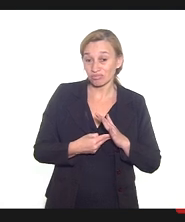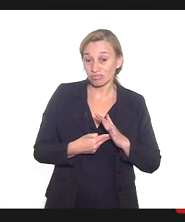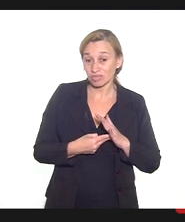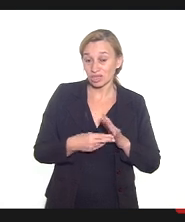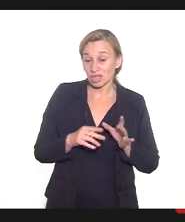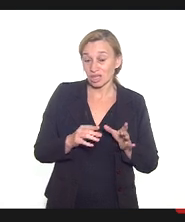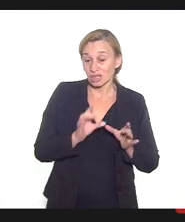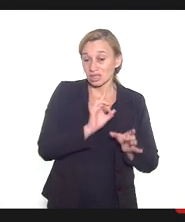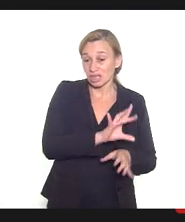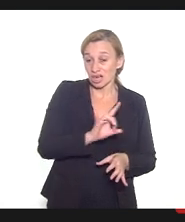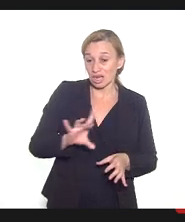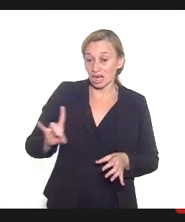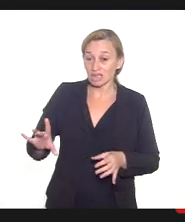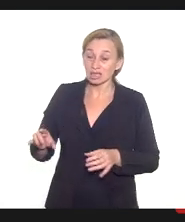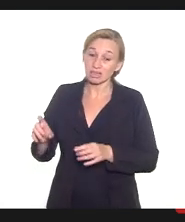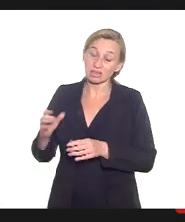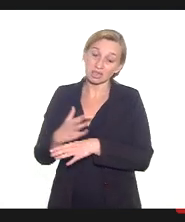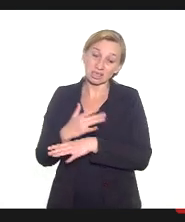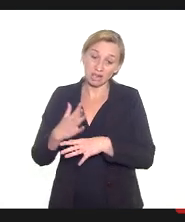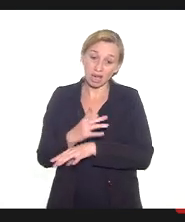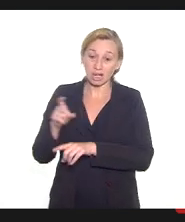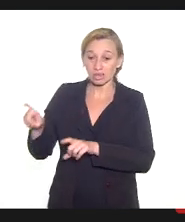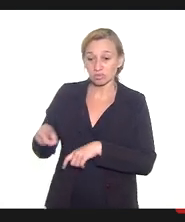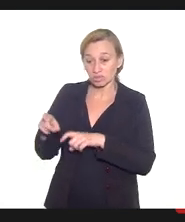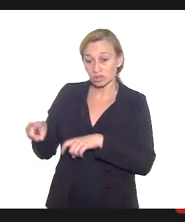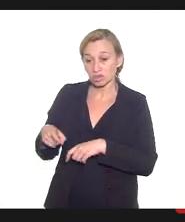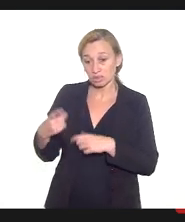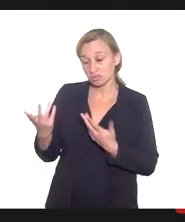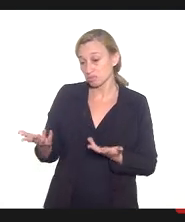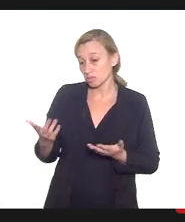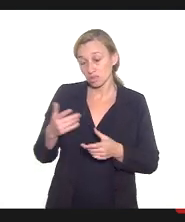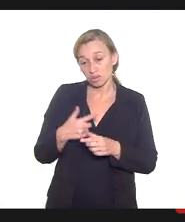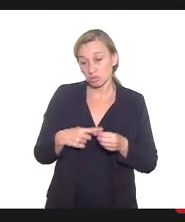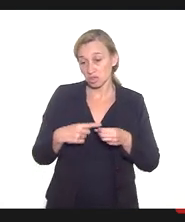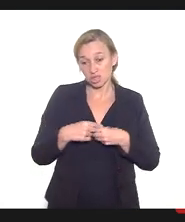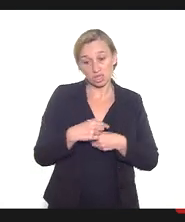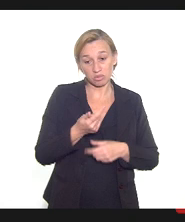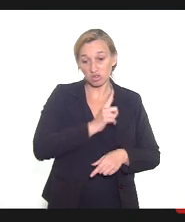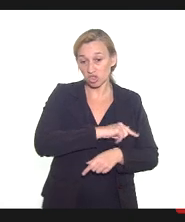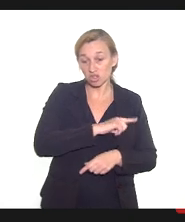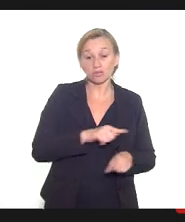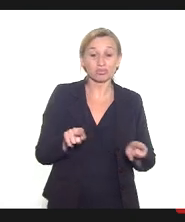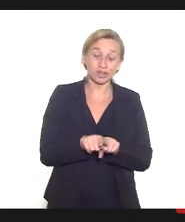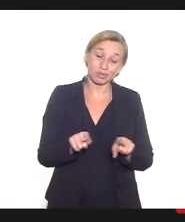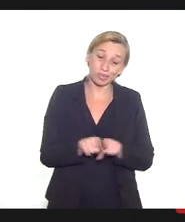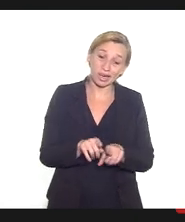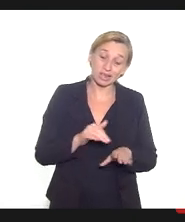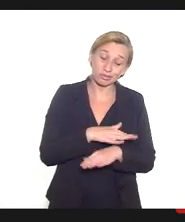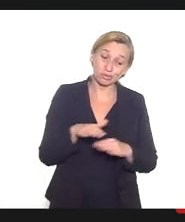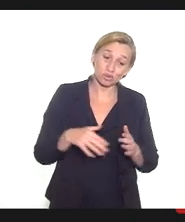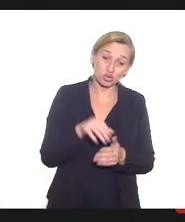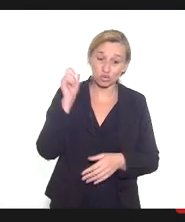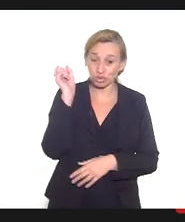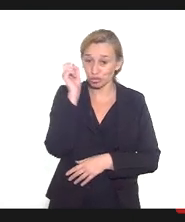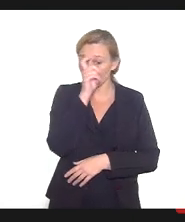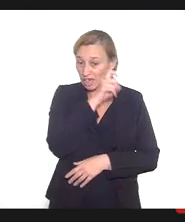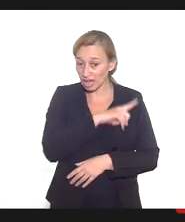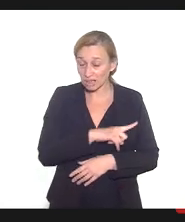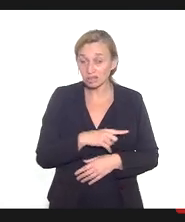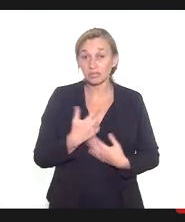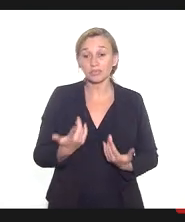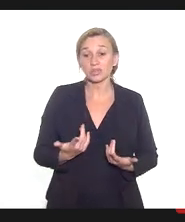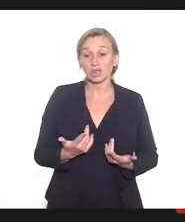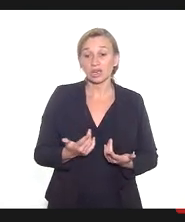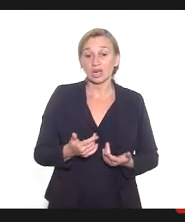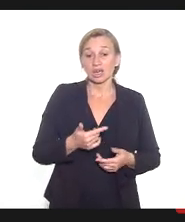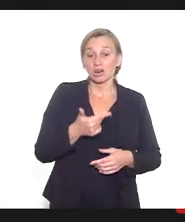cada cidade ou município, de cada gestão. E, finalmente, não bastassem todos esses obstáculos, e ao fato de